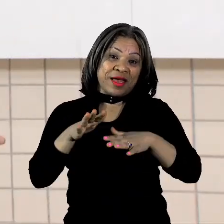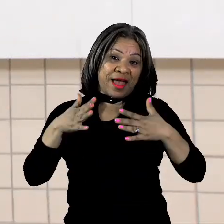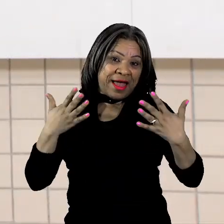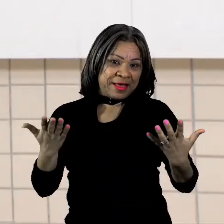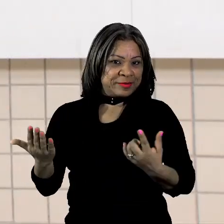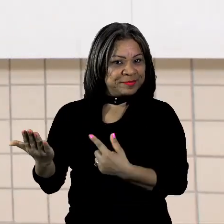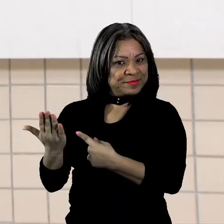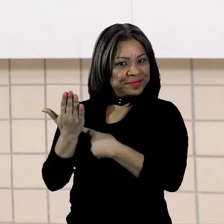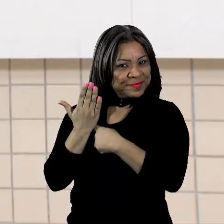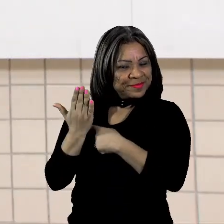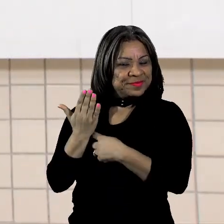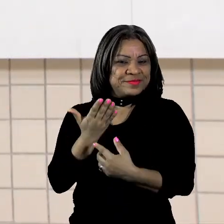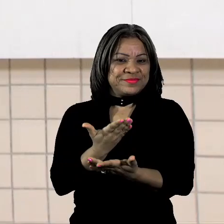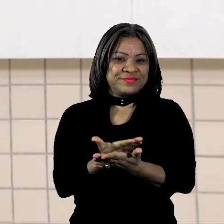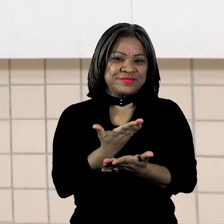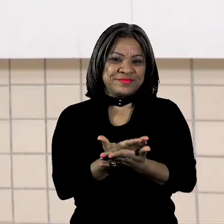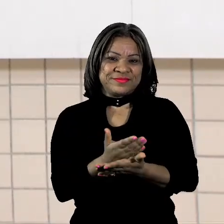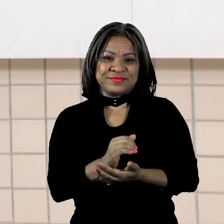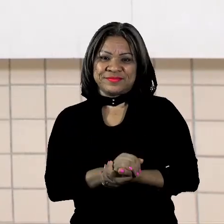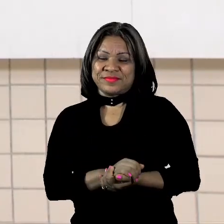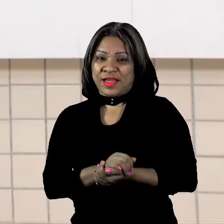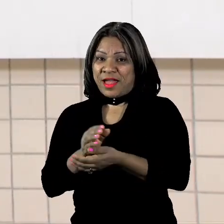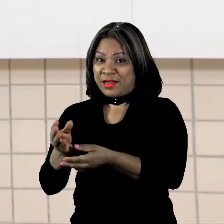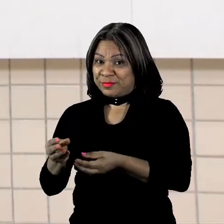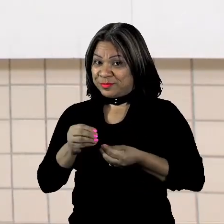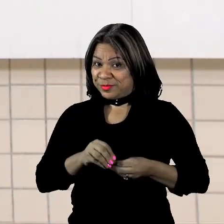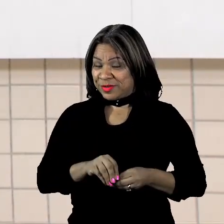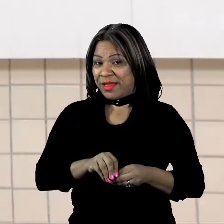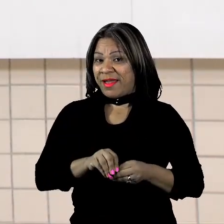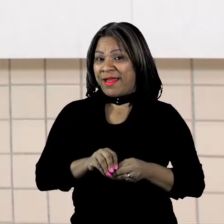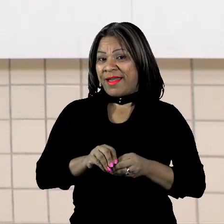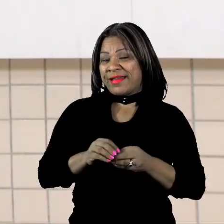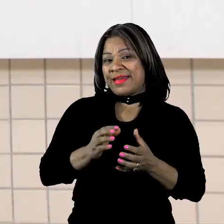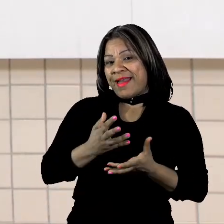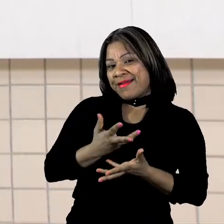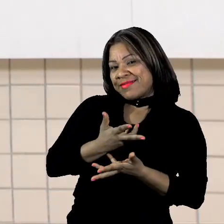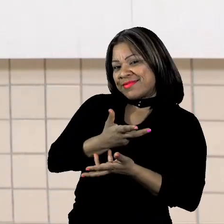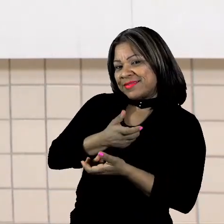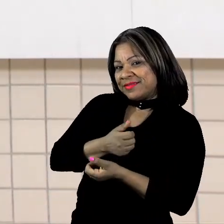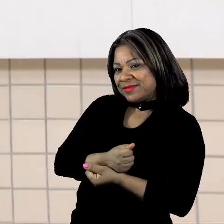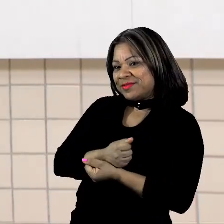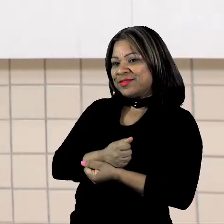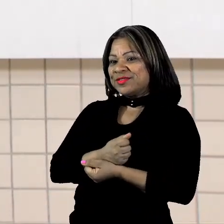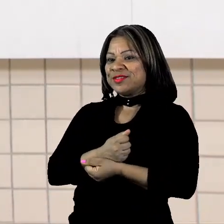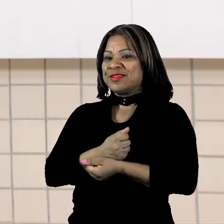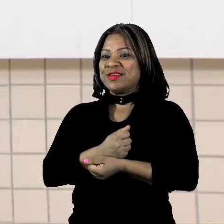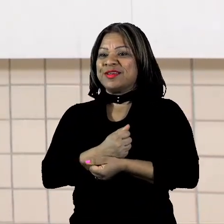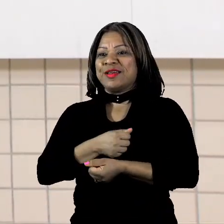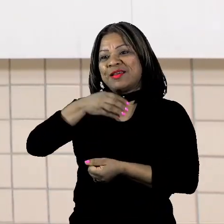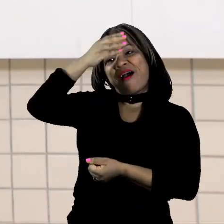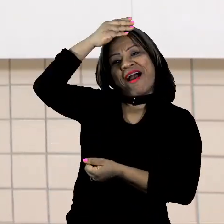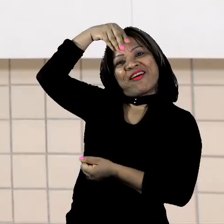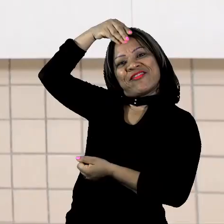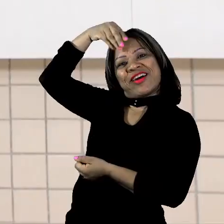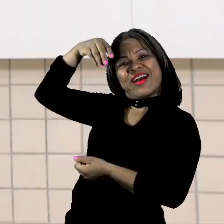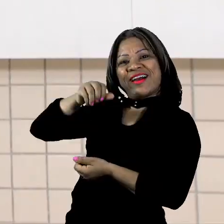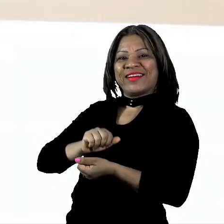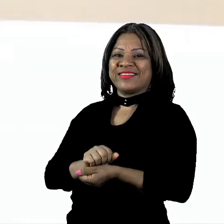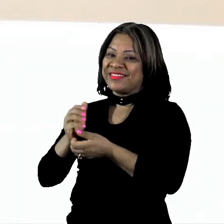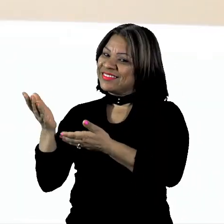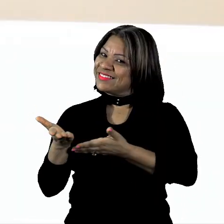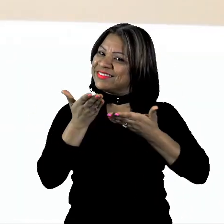auxiliar nas aulas está presente a queridíssima Fava de Belota. Cumprimenta a galera, Fava!